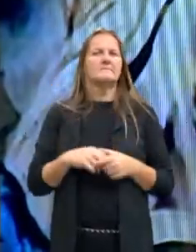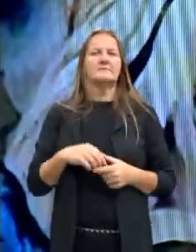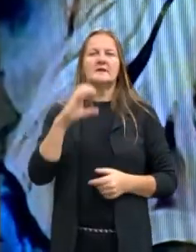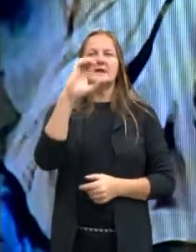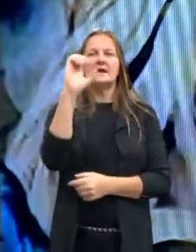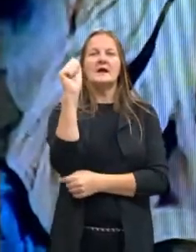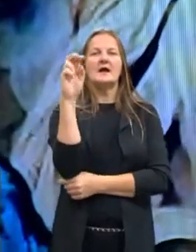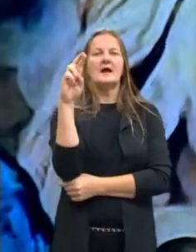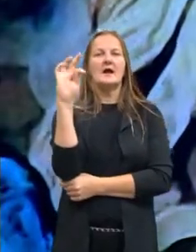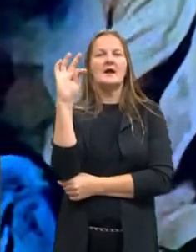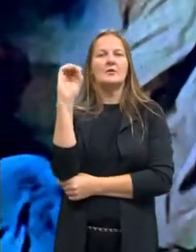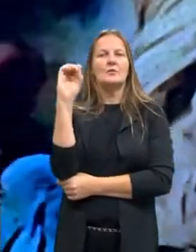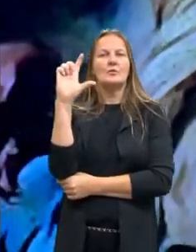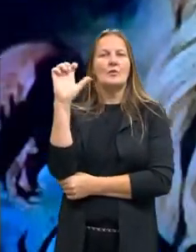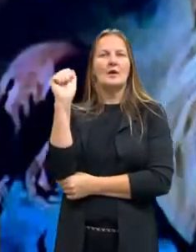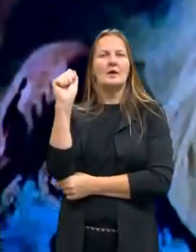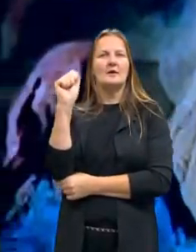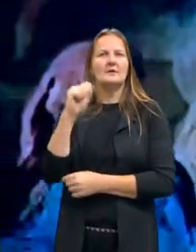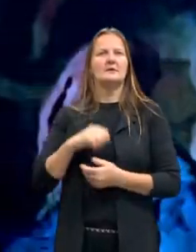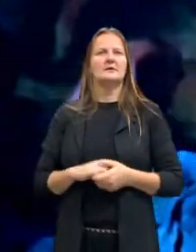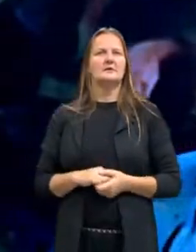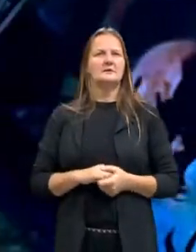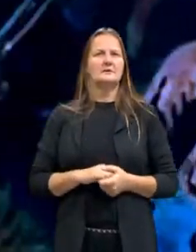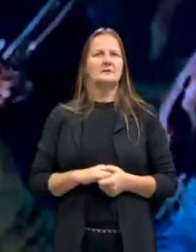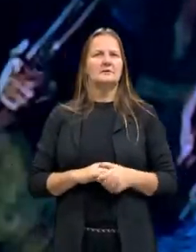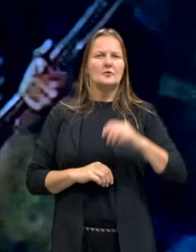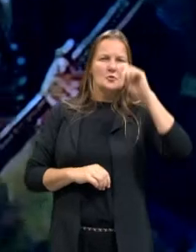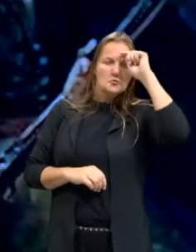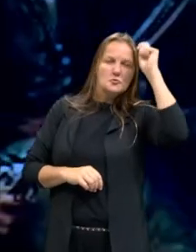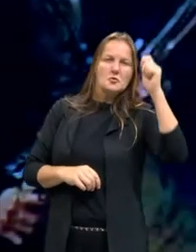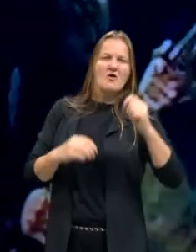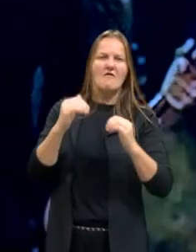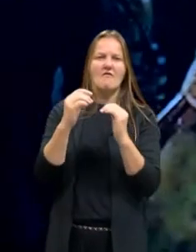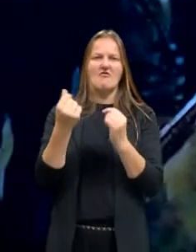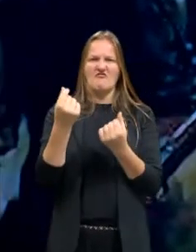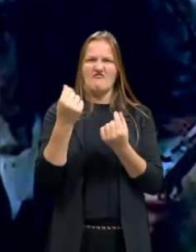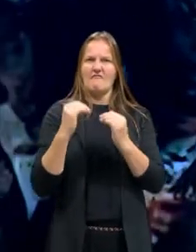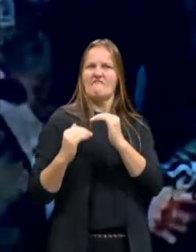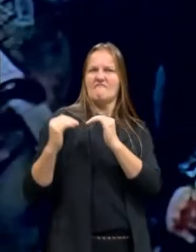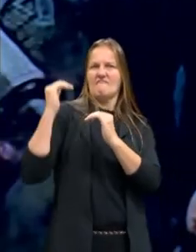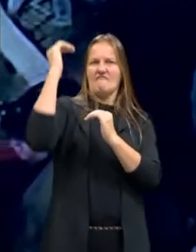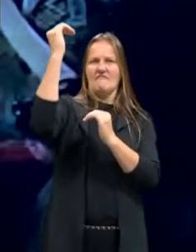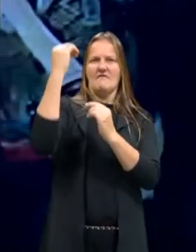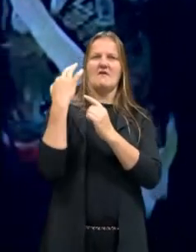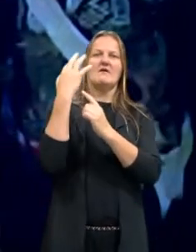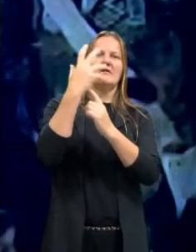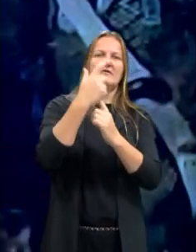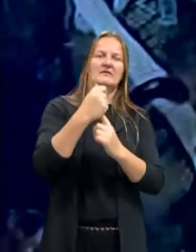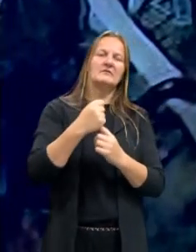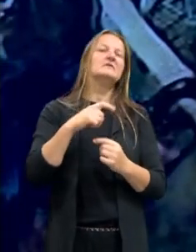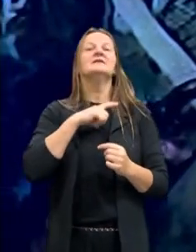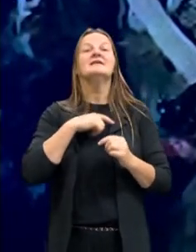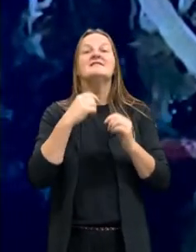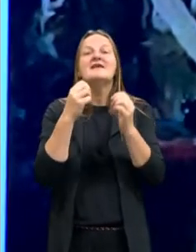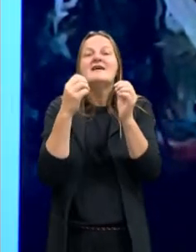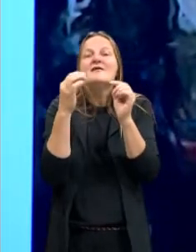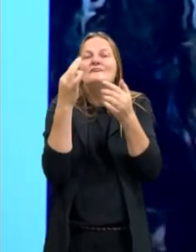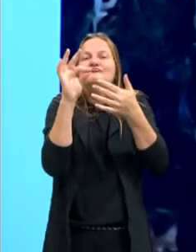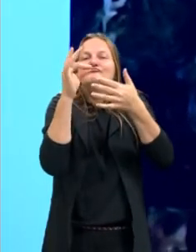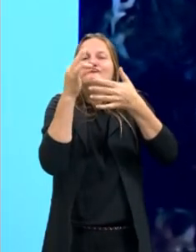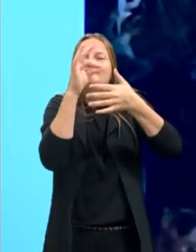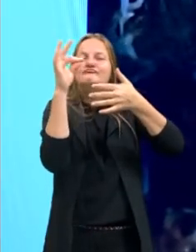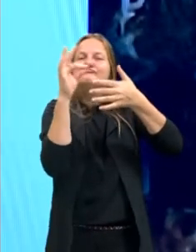uma característica também da burguesia, da classe artística, ou seja, nós temos a